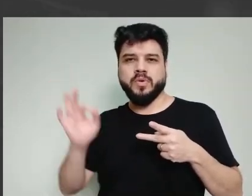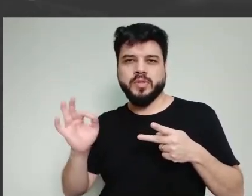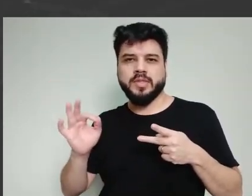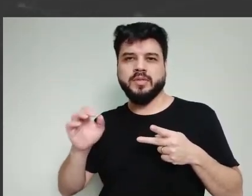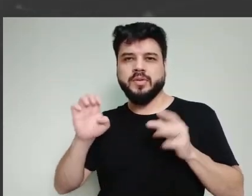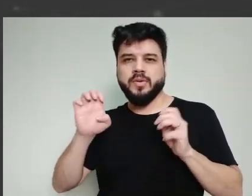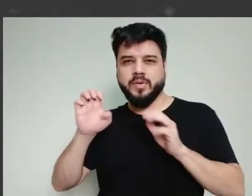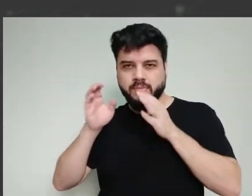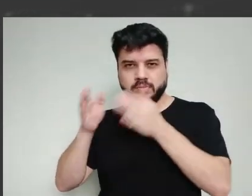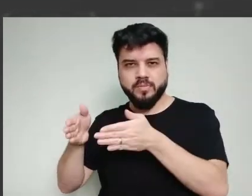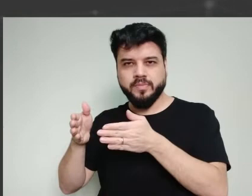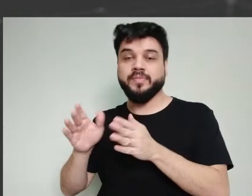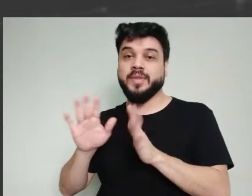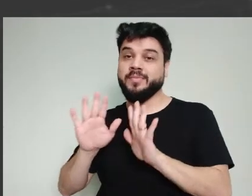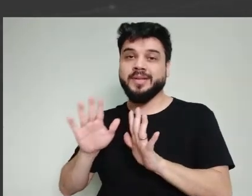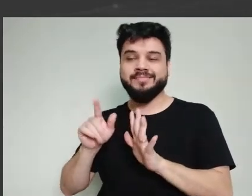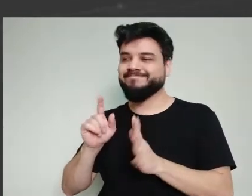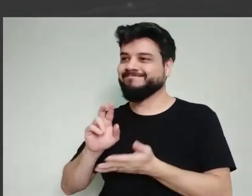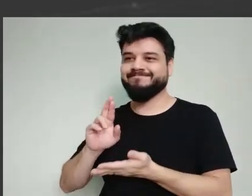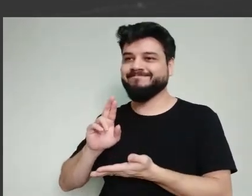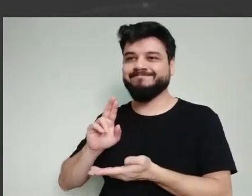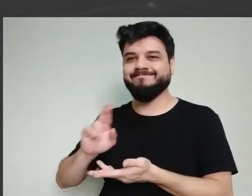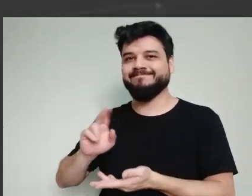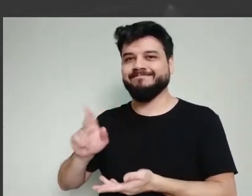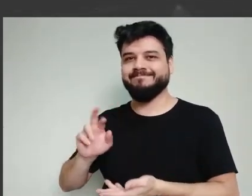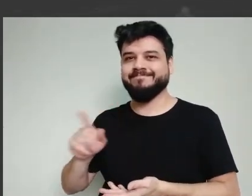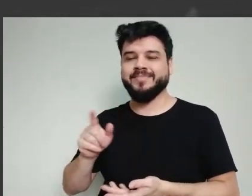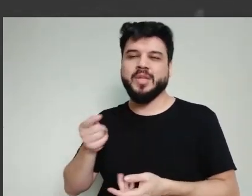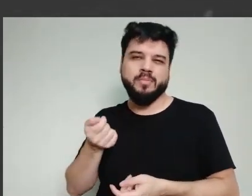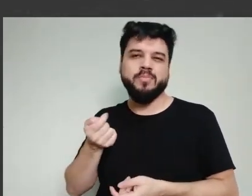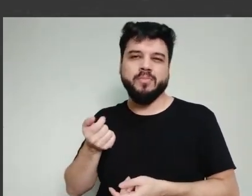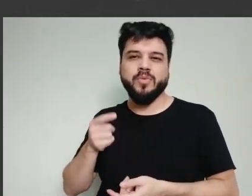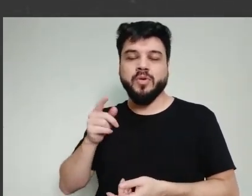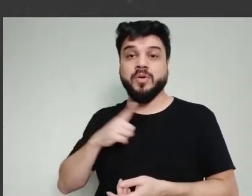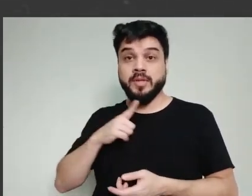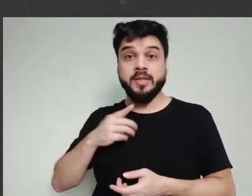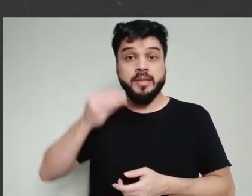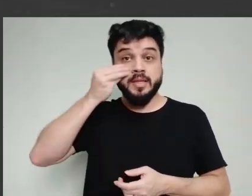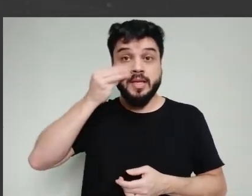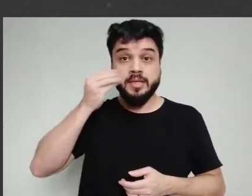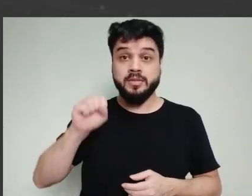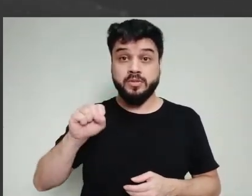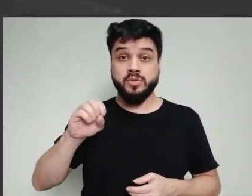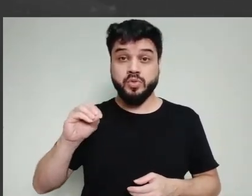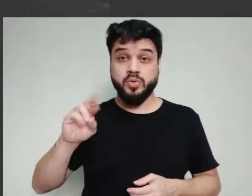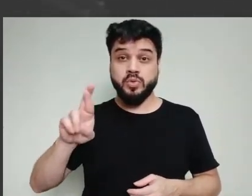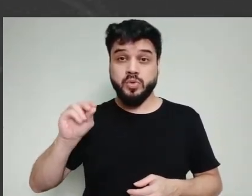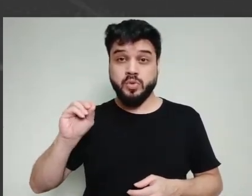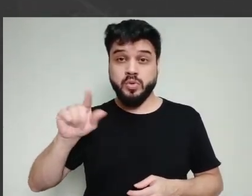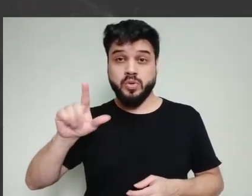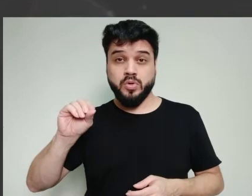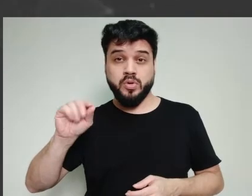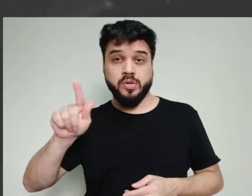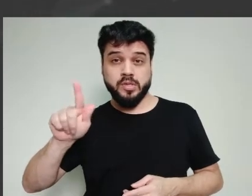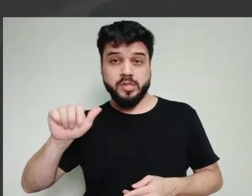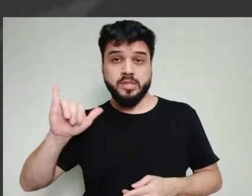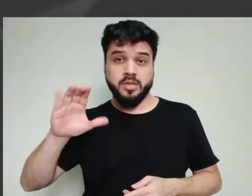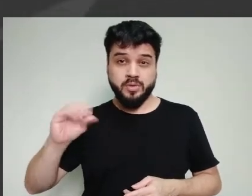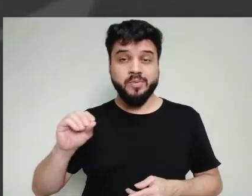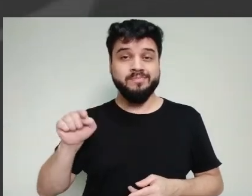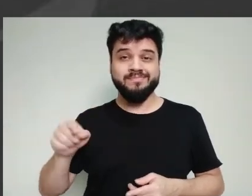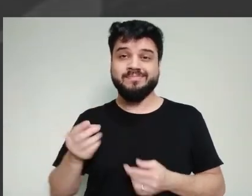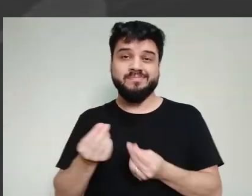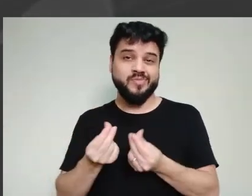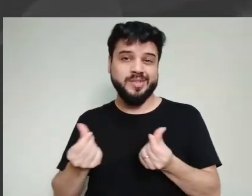90% de sensibilidade, 95% de especificidade. Na prática, a gente sabe que não é isso. É muito pouco.